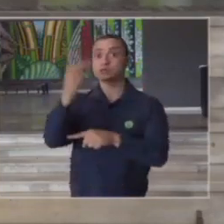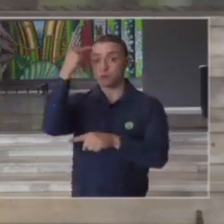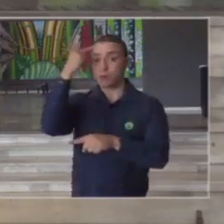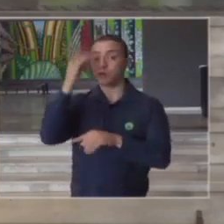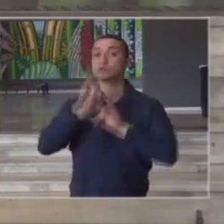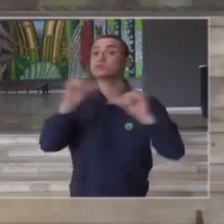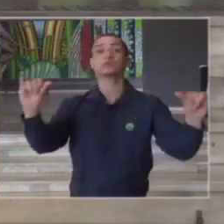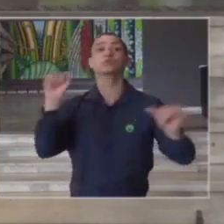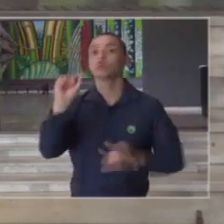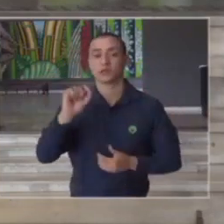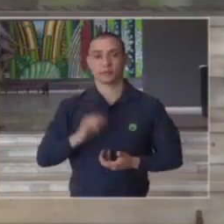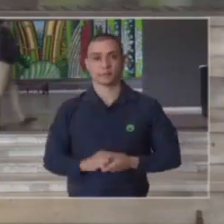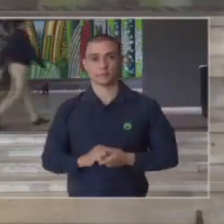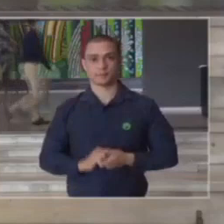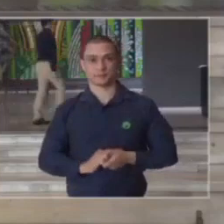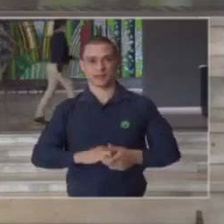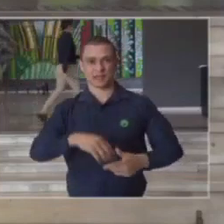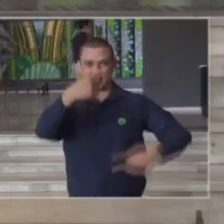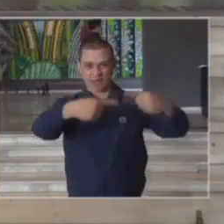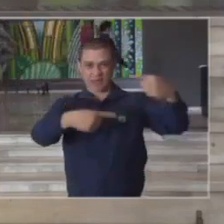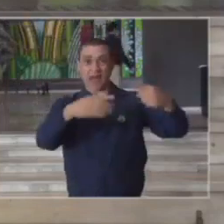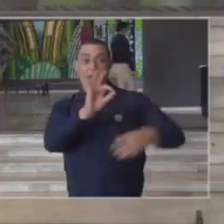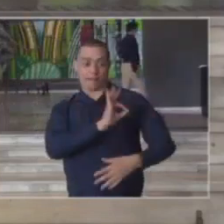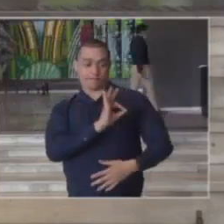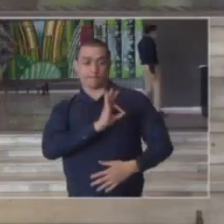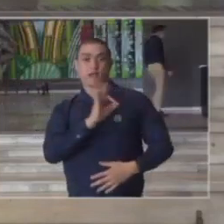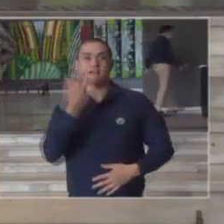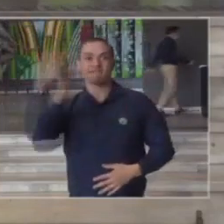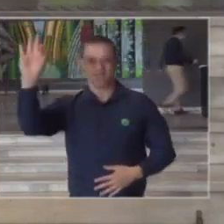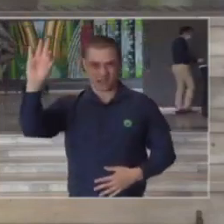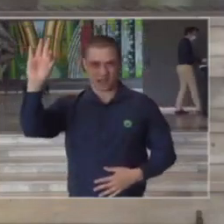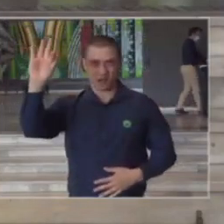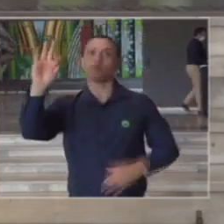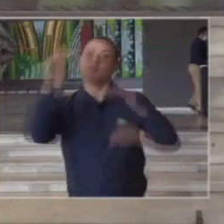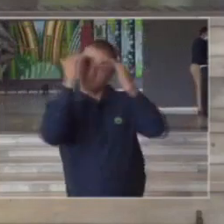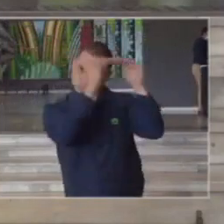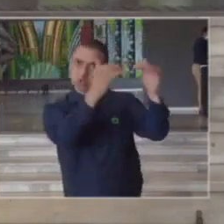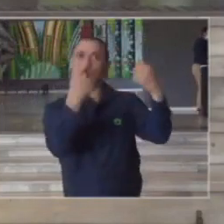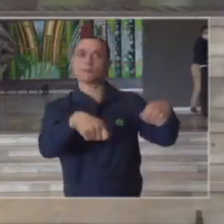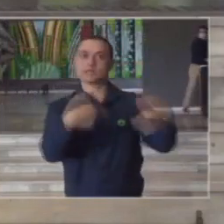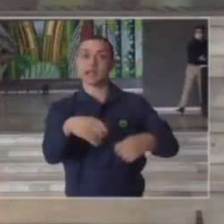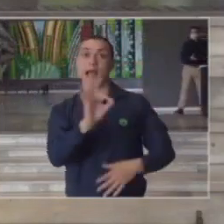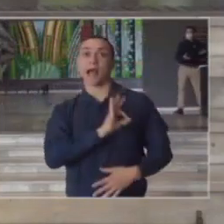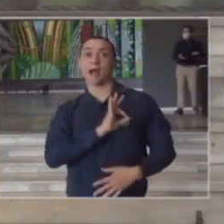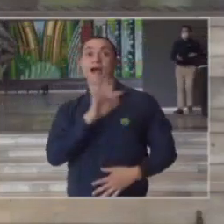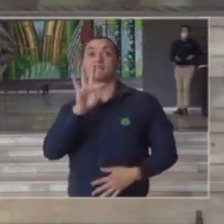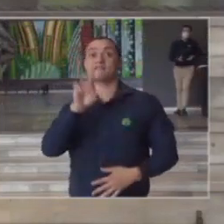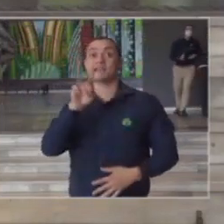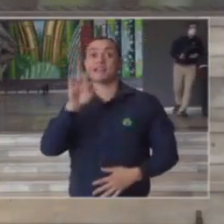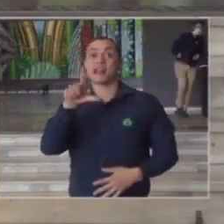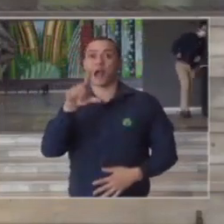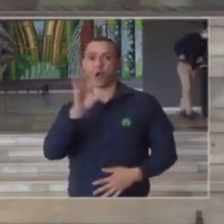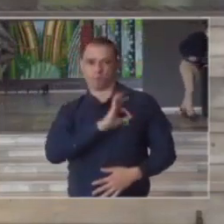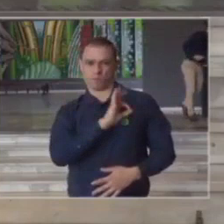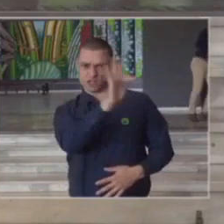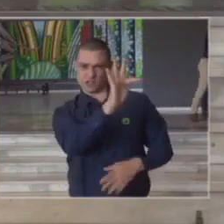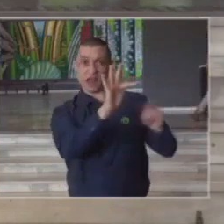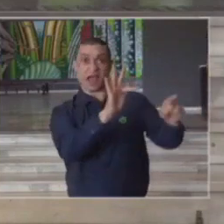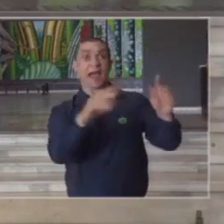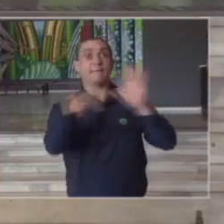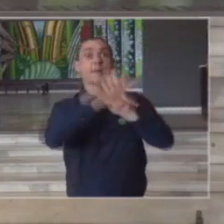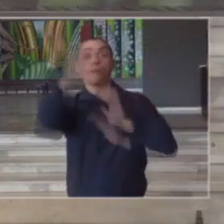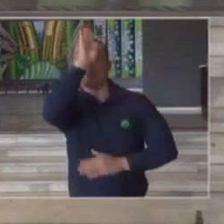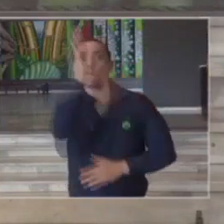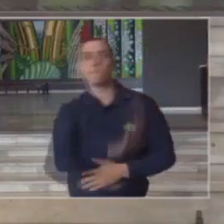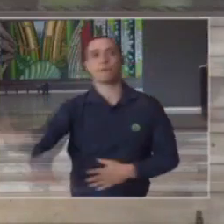São Paulo a polícia federal deve ser respeitada e a polícia federal é nacional a polícia